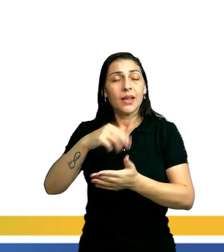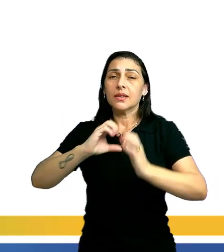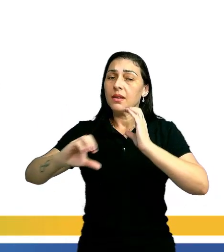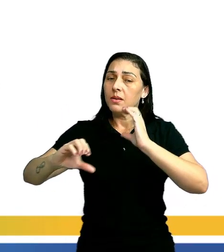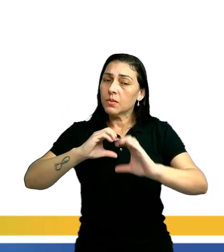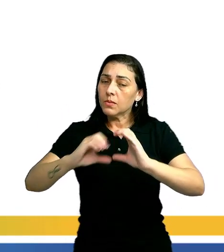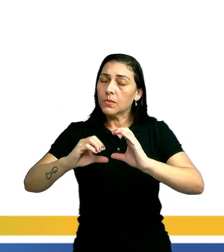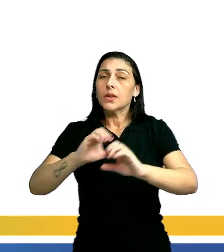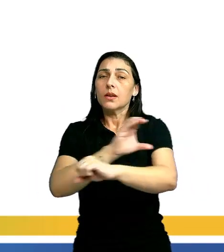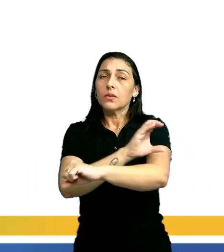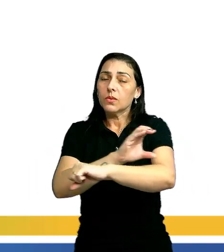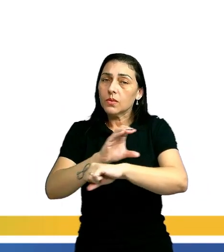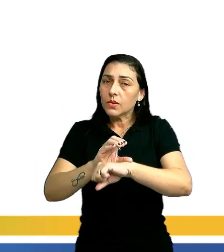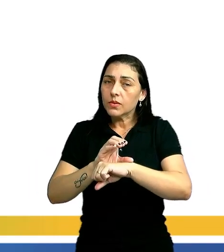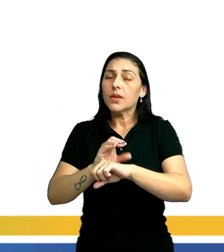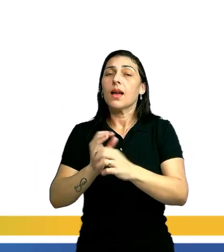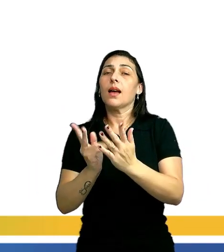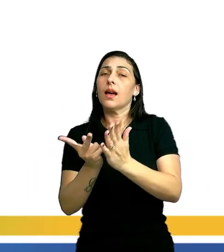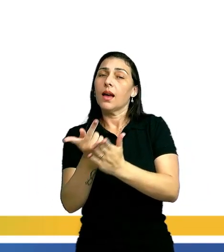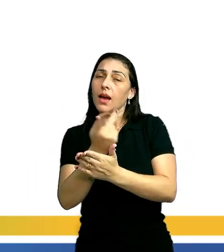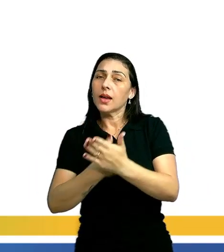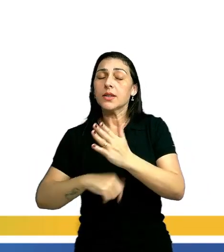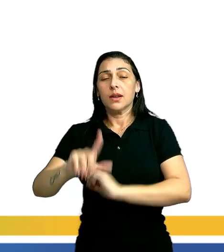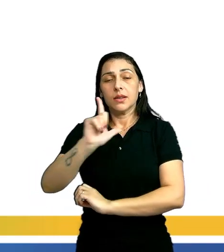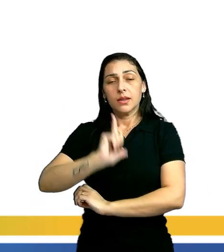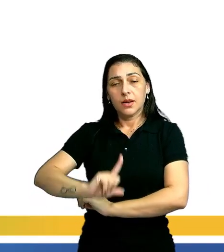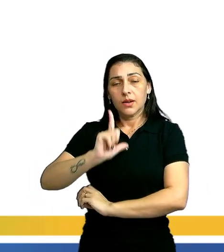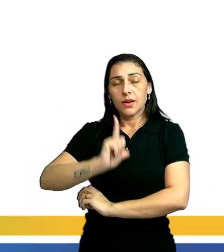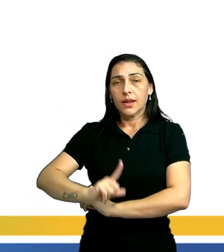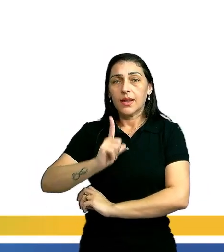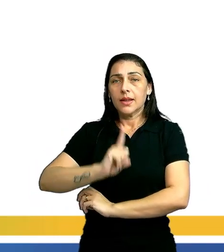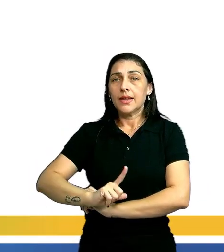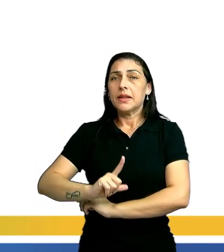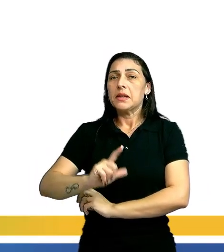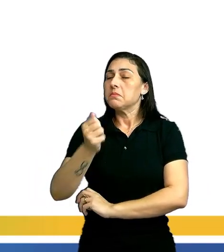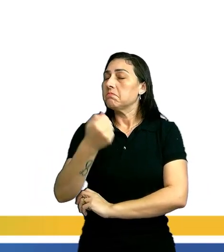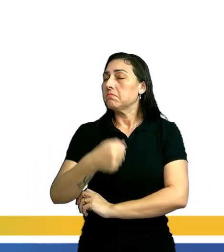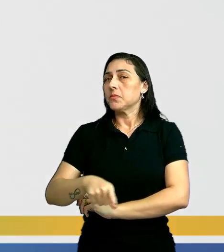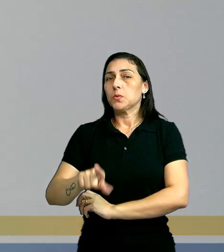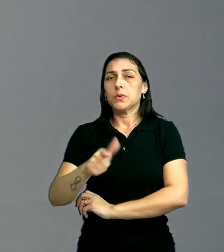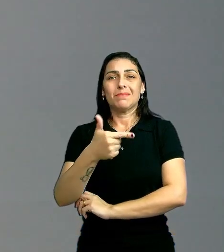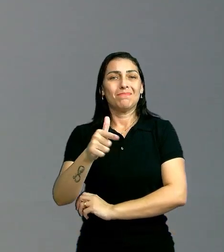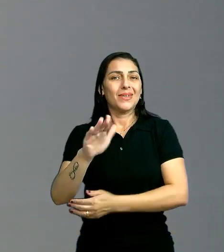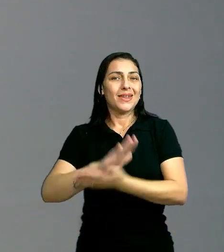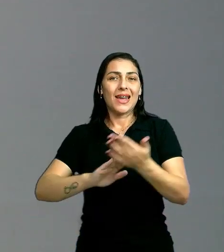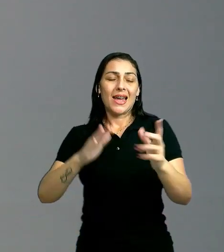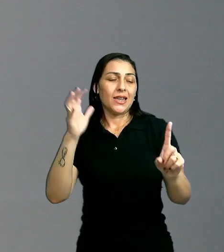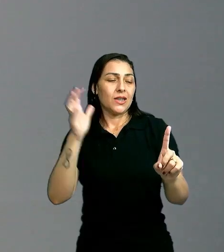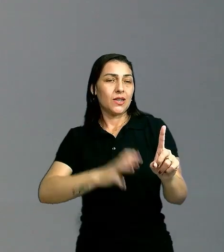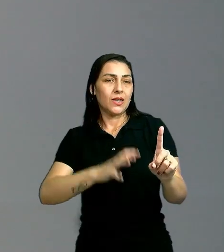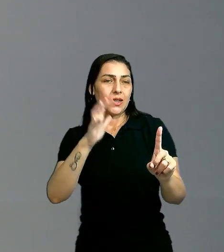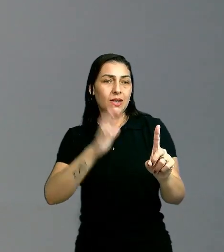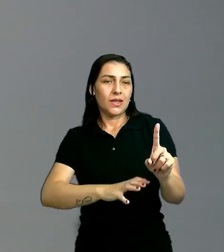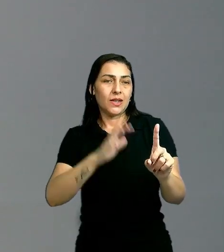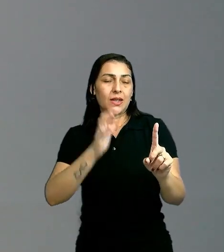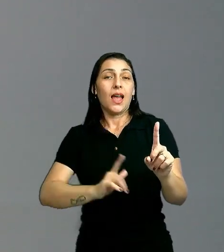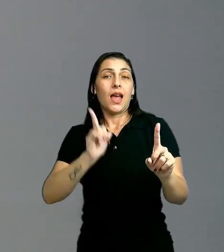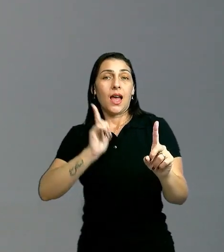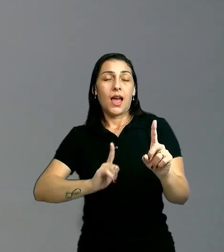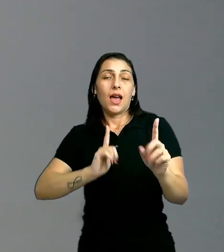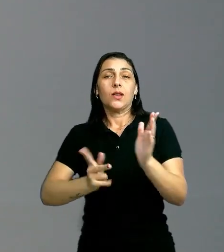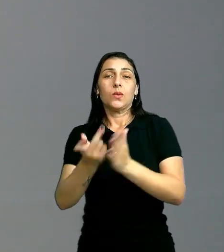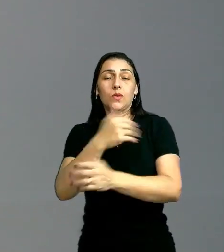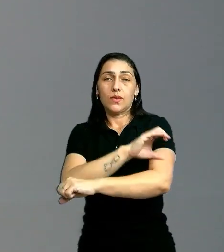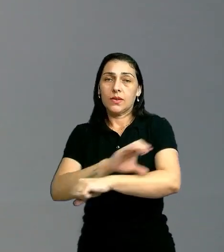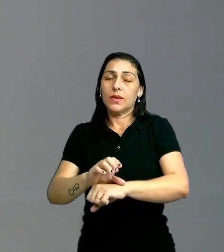música, a cultura, a arte, literatura, não independe das influências. A arte, a cultura, literatura,